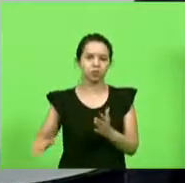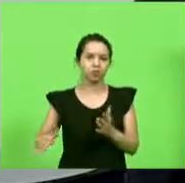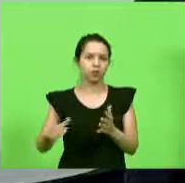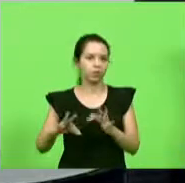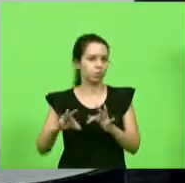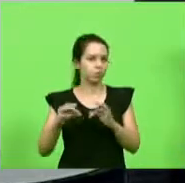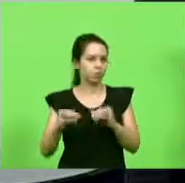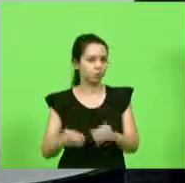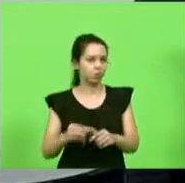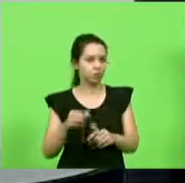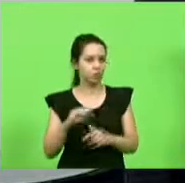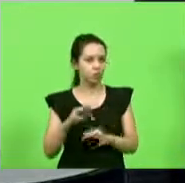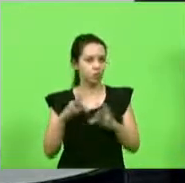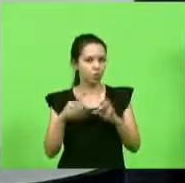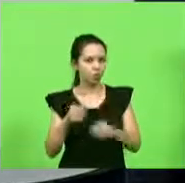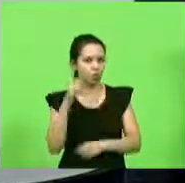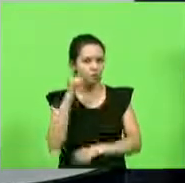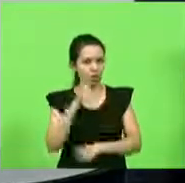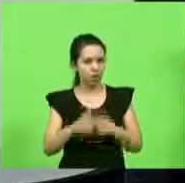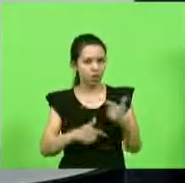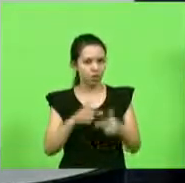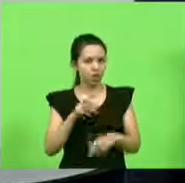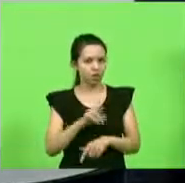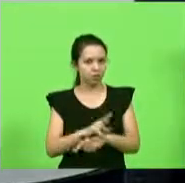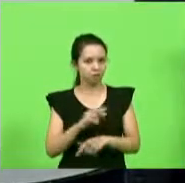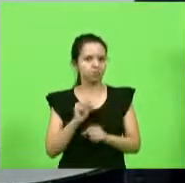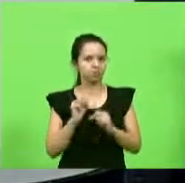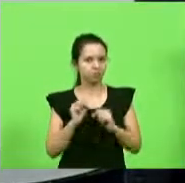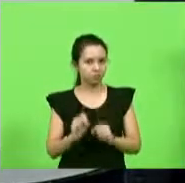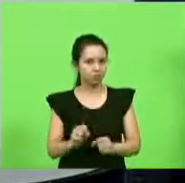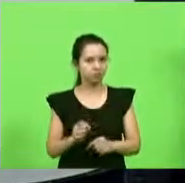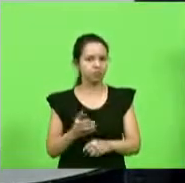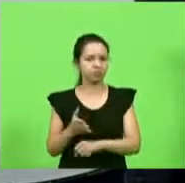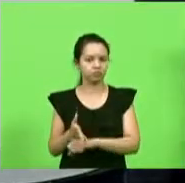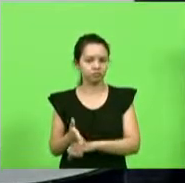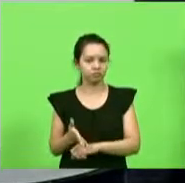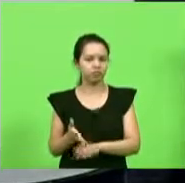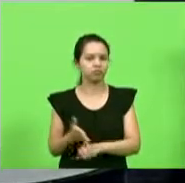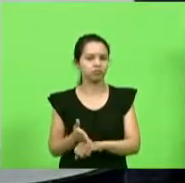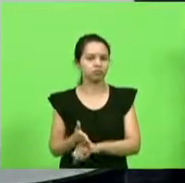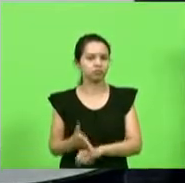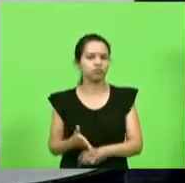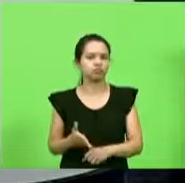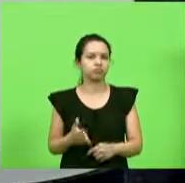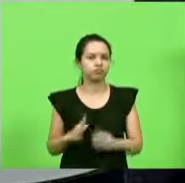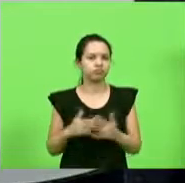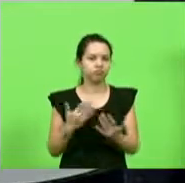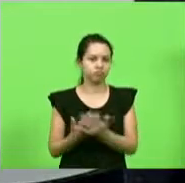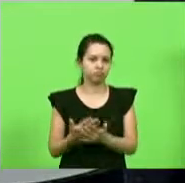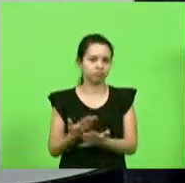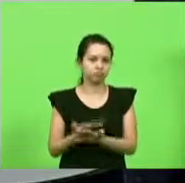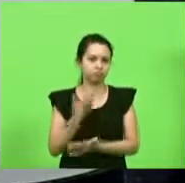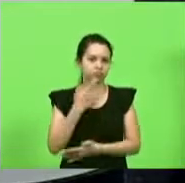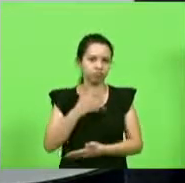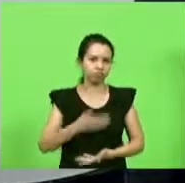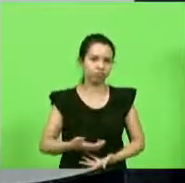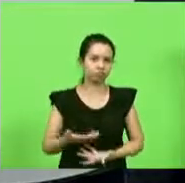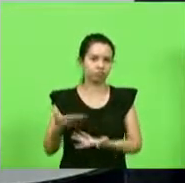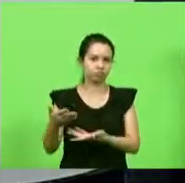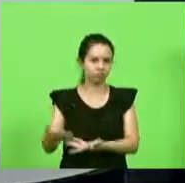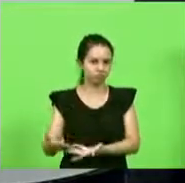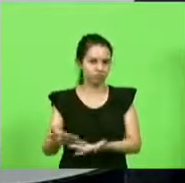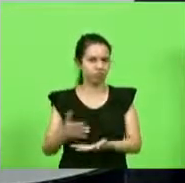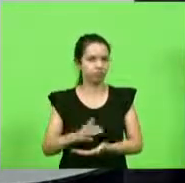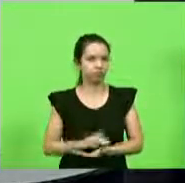acesso a creche e amanhã no dia do aniversário do Rio do Sul Rio do Sul ganha uma